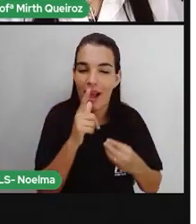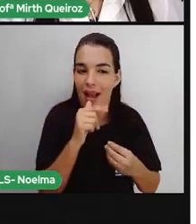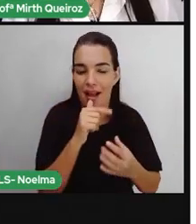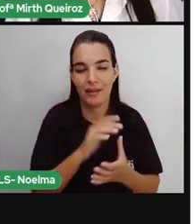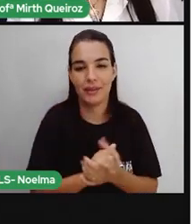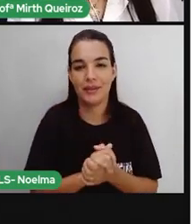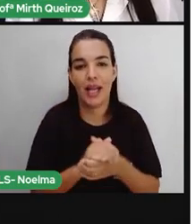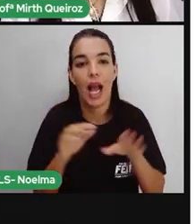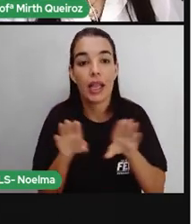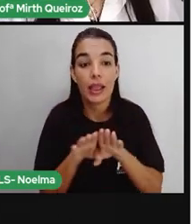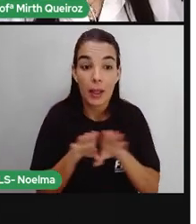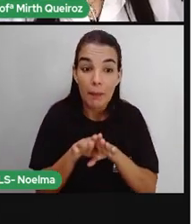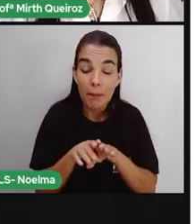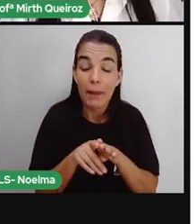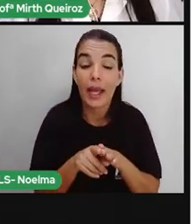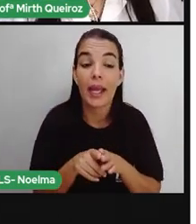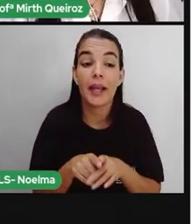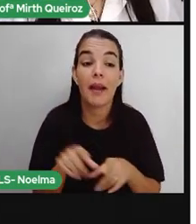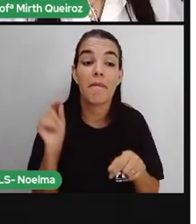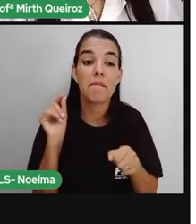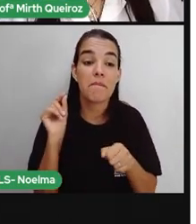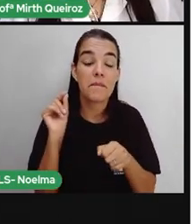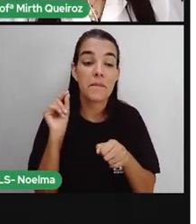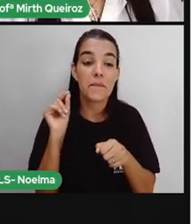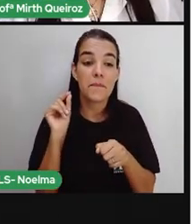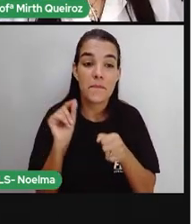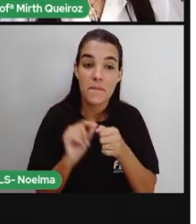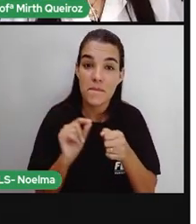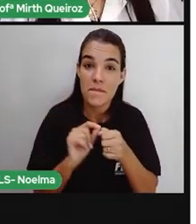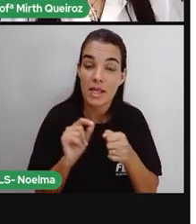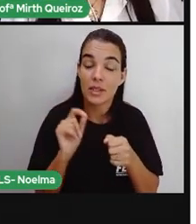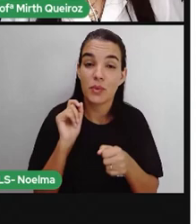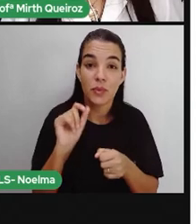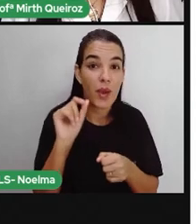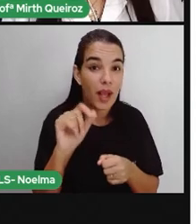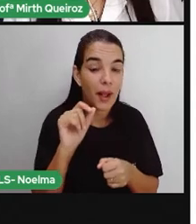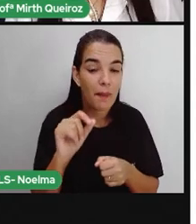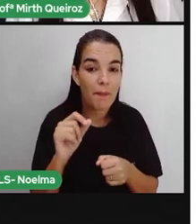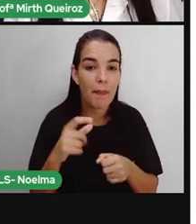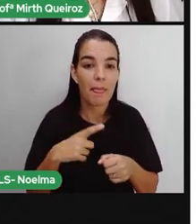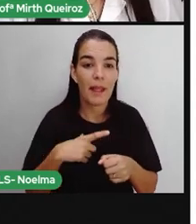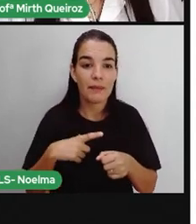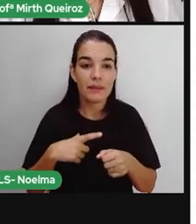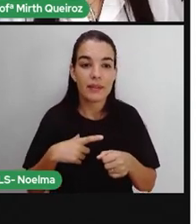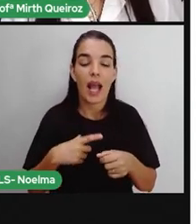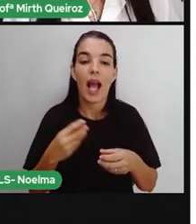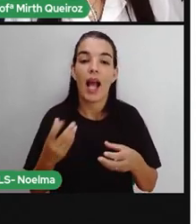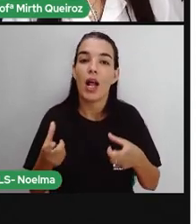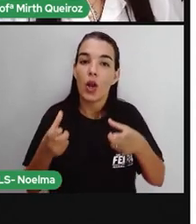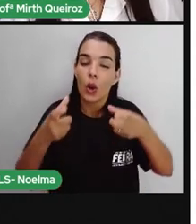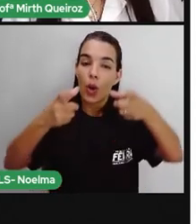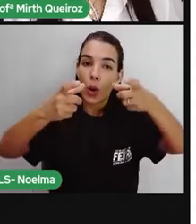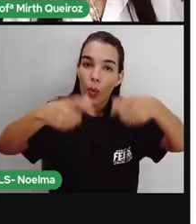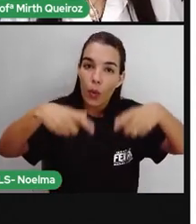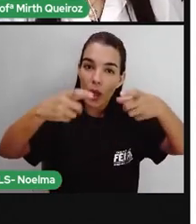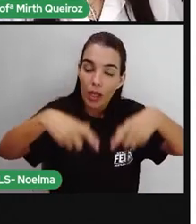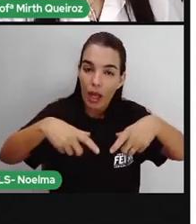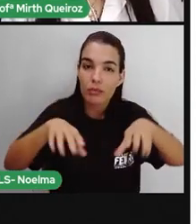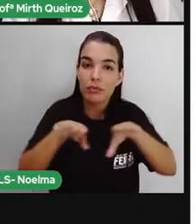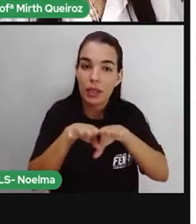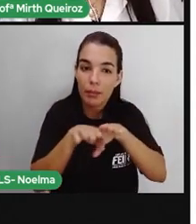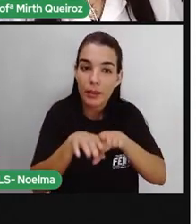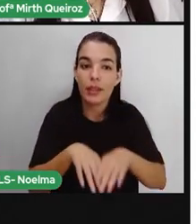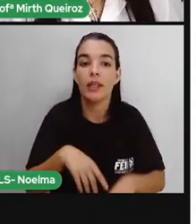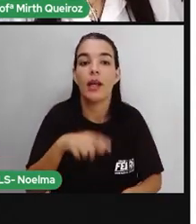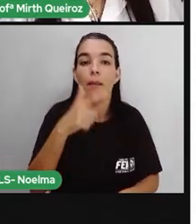ele vai também dar espaço também ao Cerrado, a Caatinga e florestas tropicais, que é um